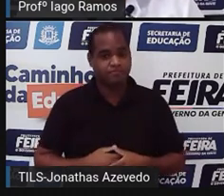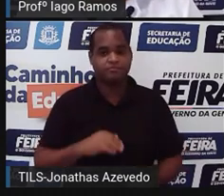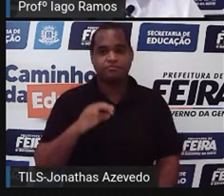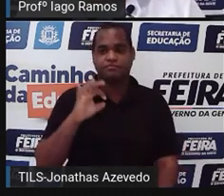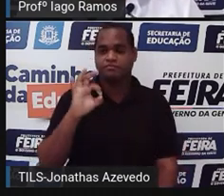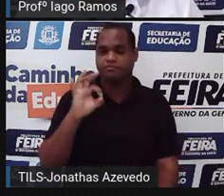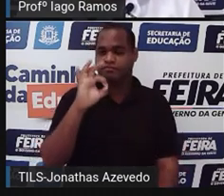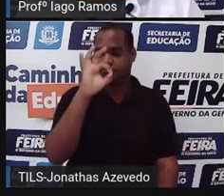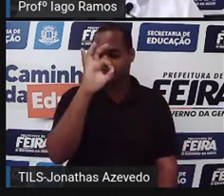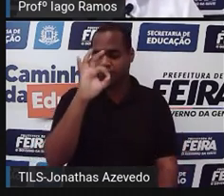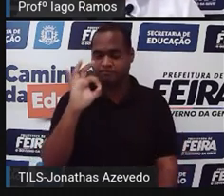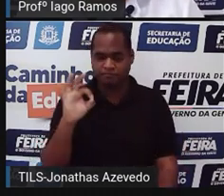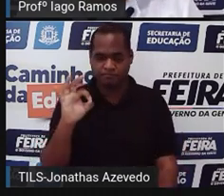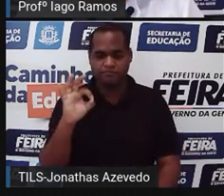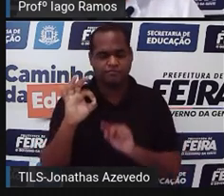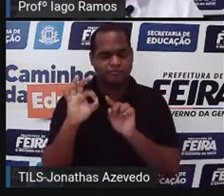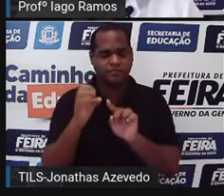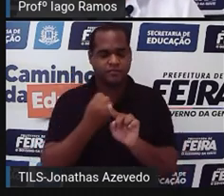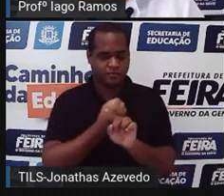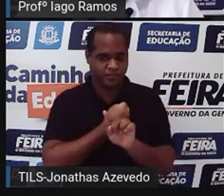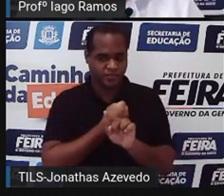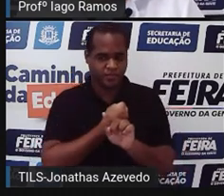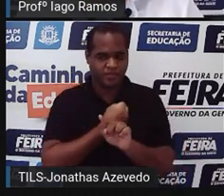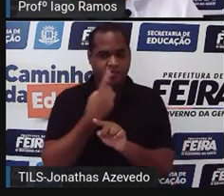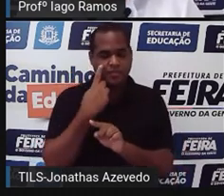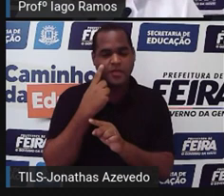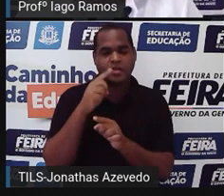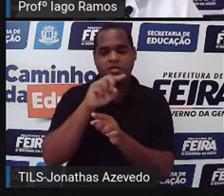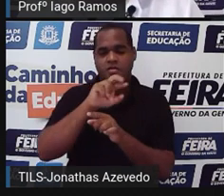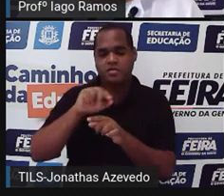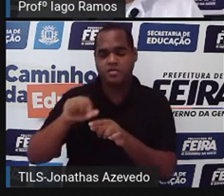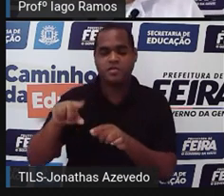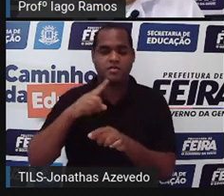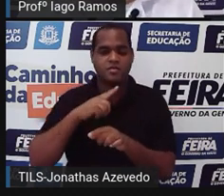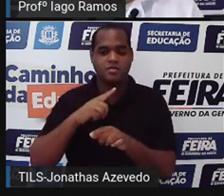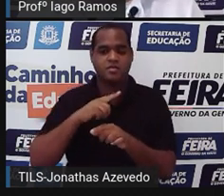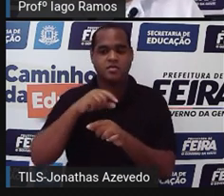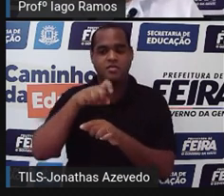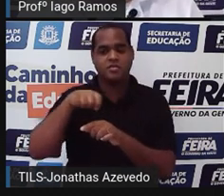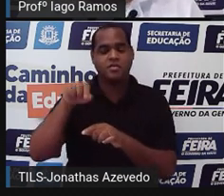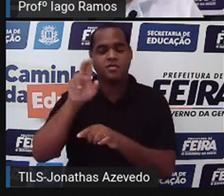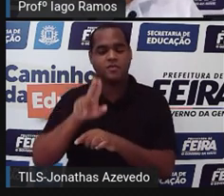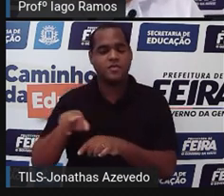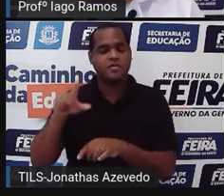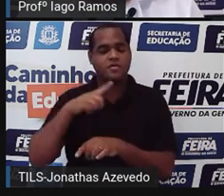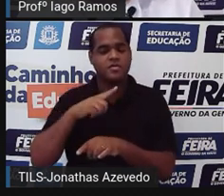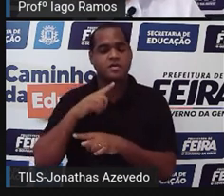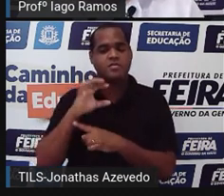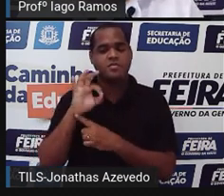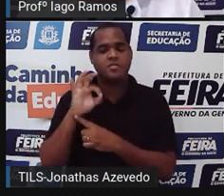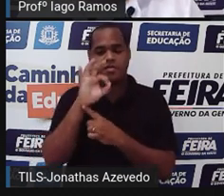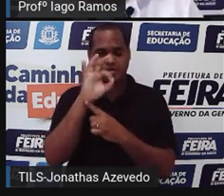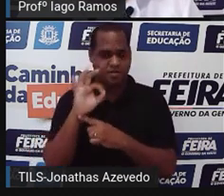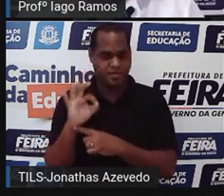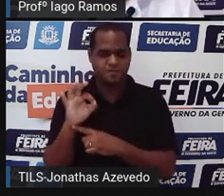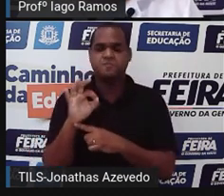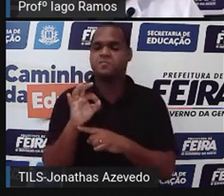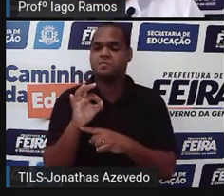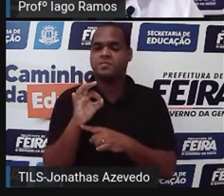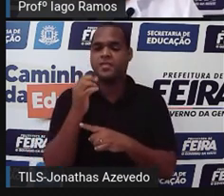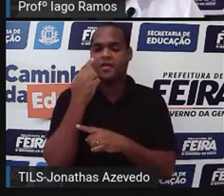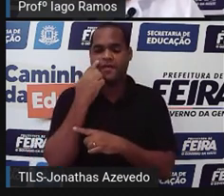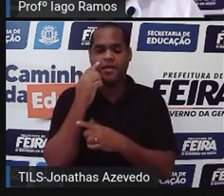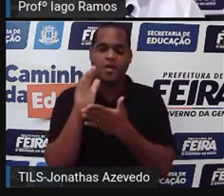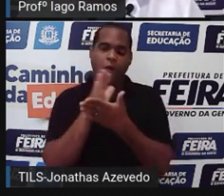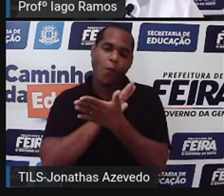Percentuais são os números escritos usando porcentagem. Então, a gente vê alguns